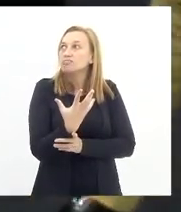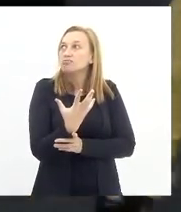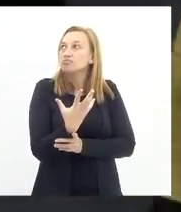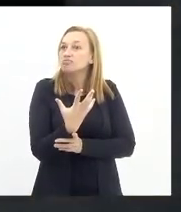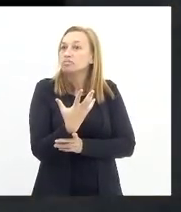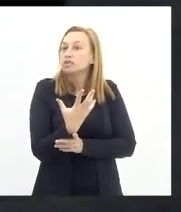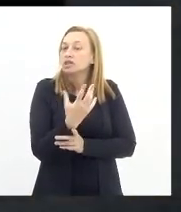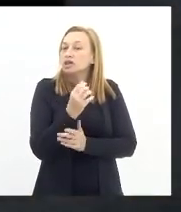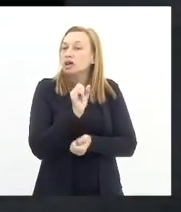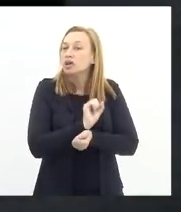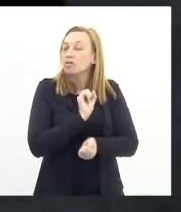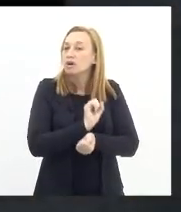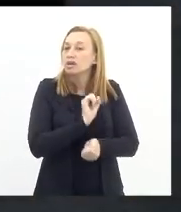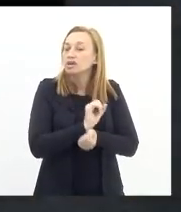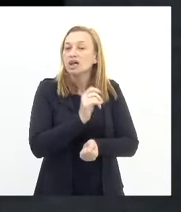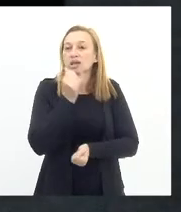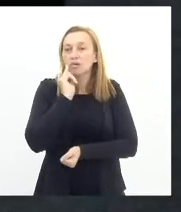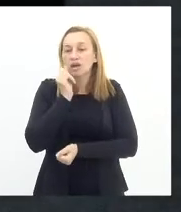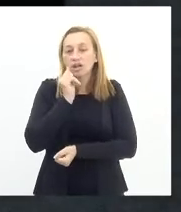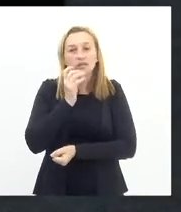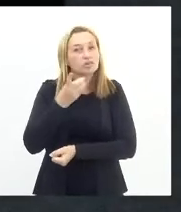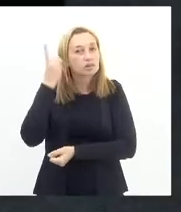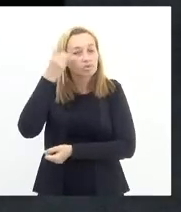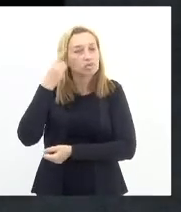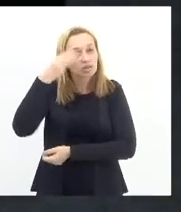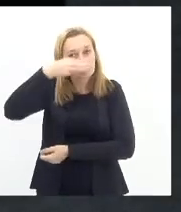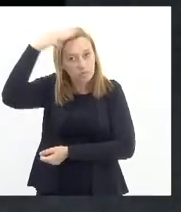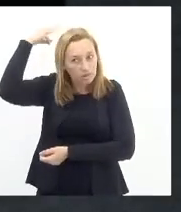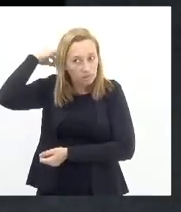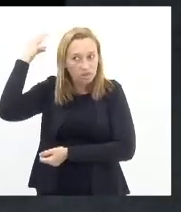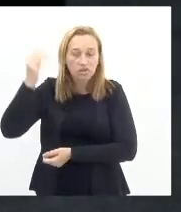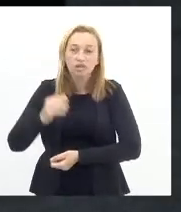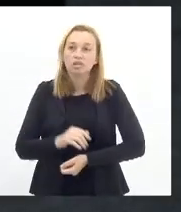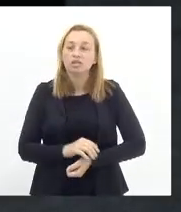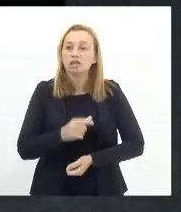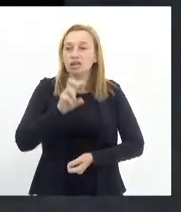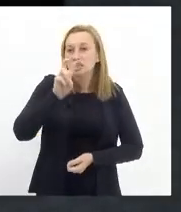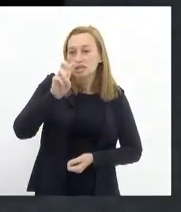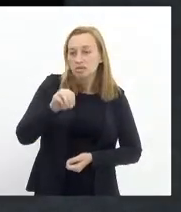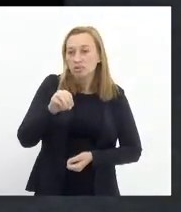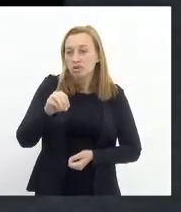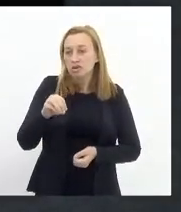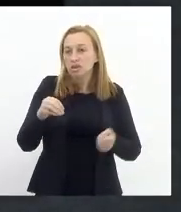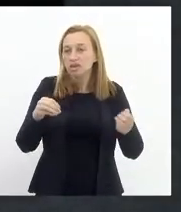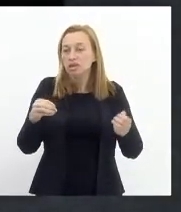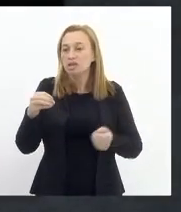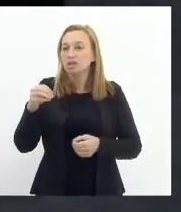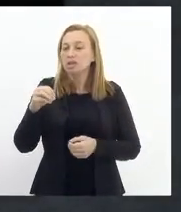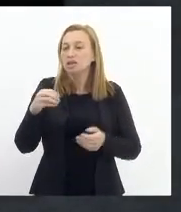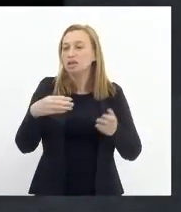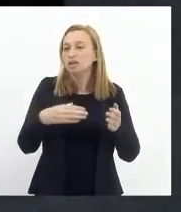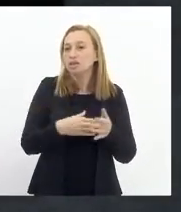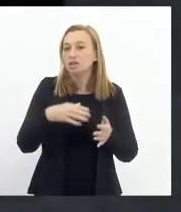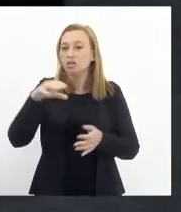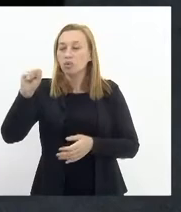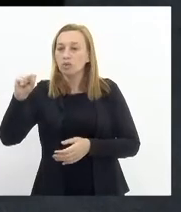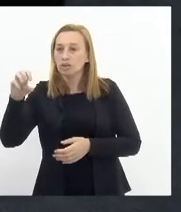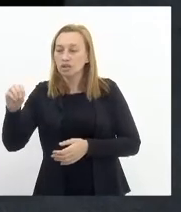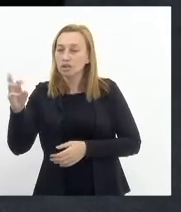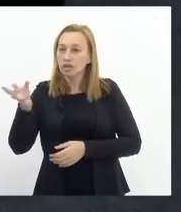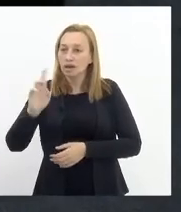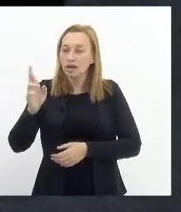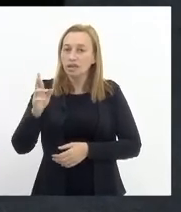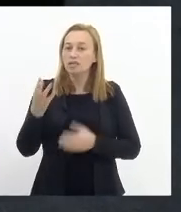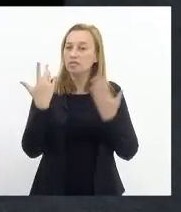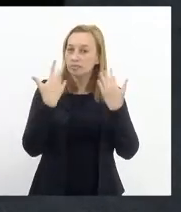acordada com o relator deputado março pacheco entre 50 e 80 reais parabéns